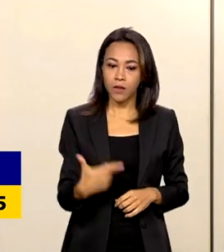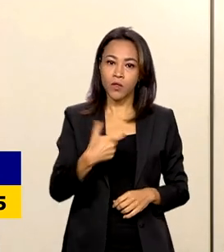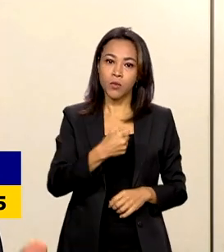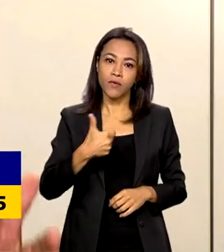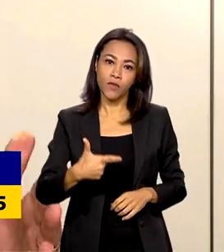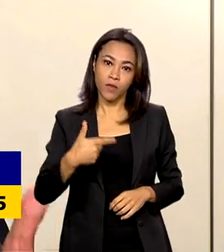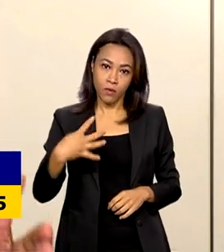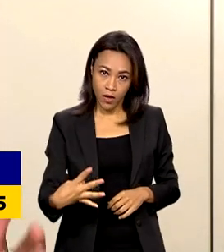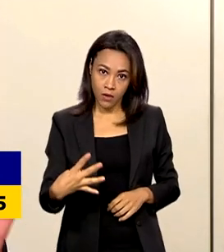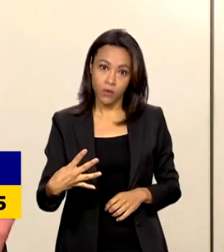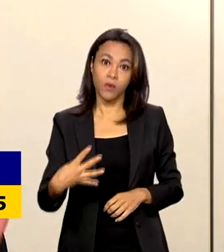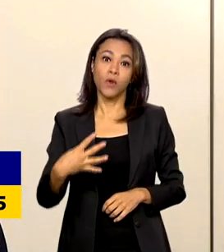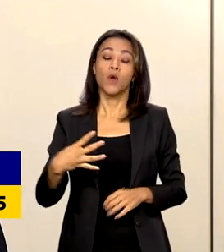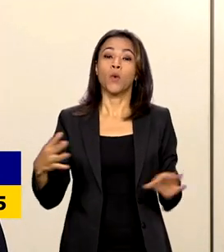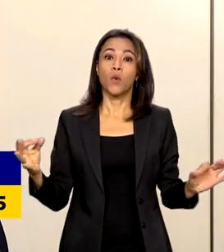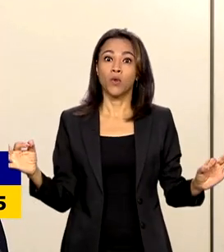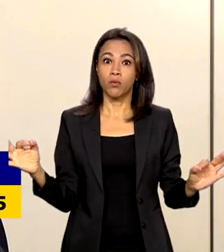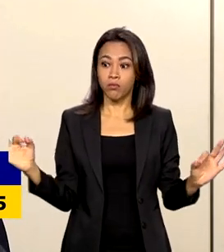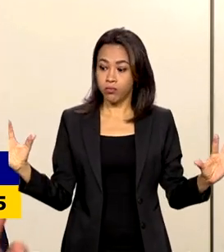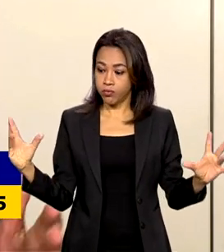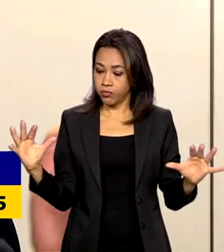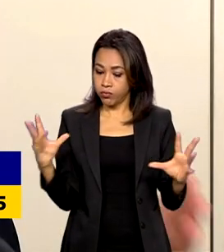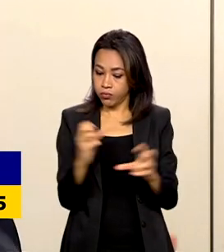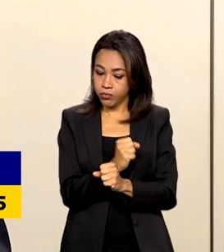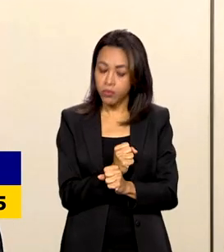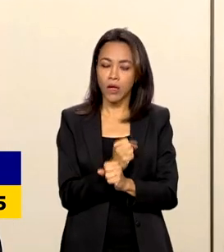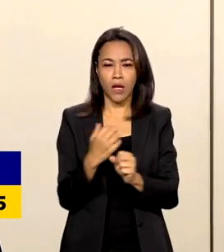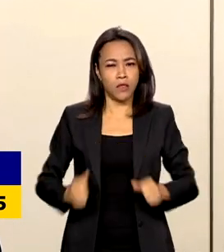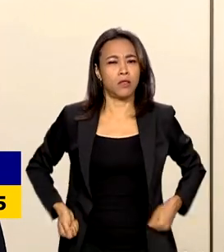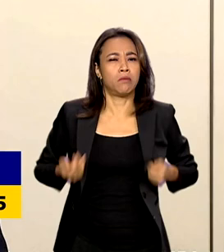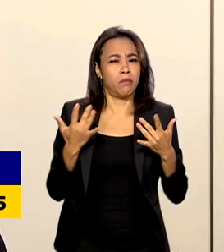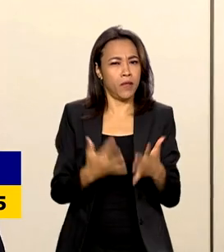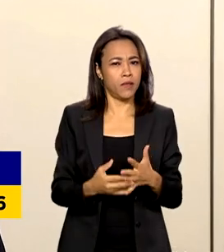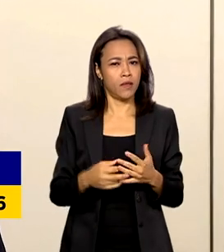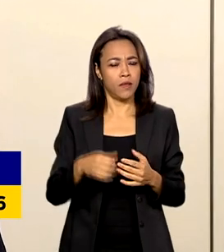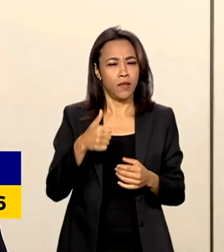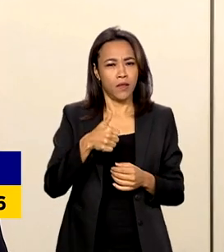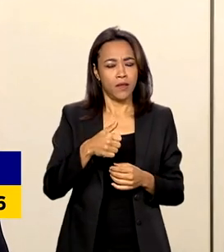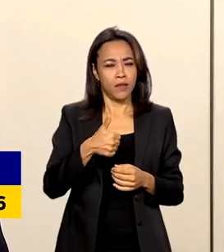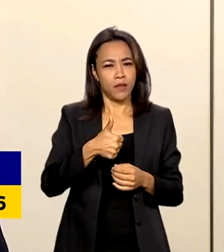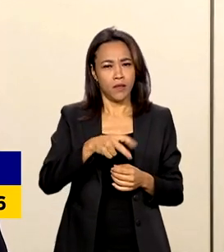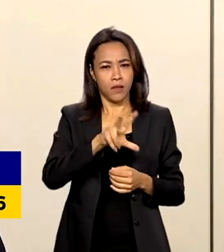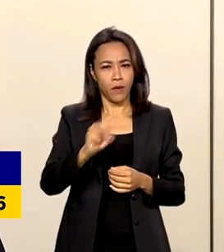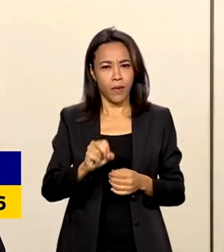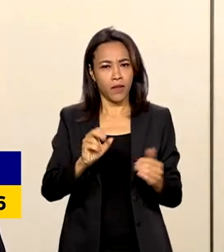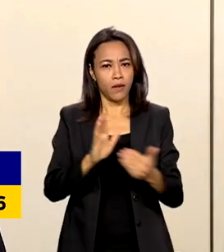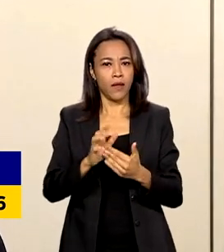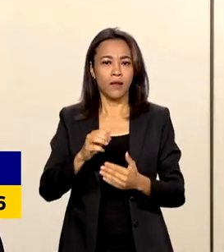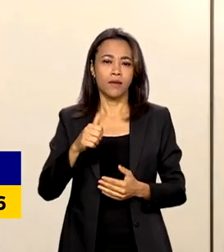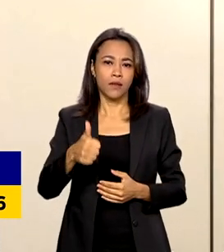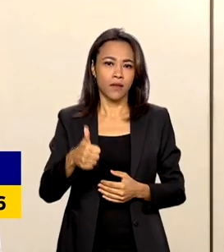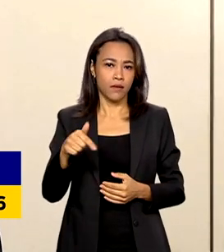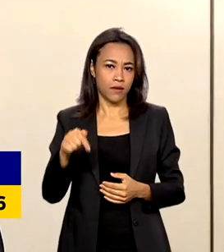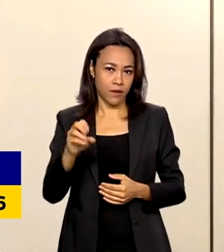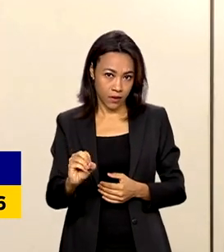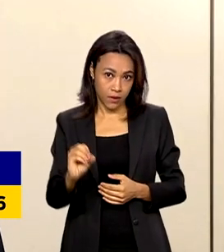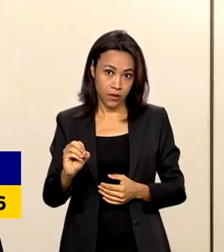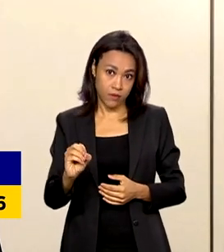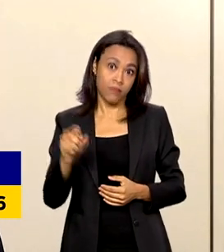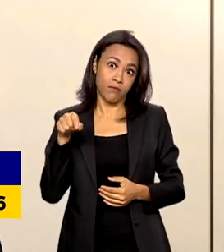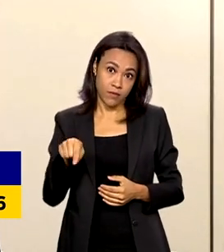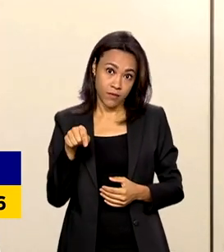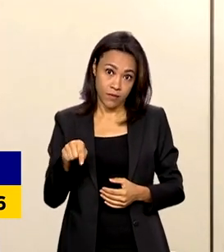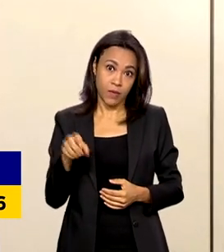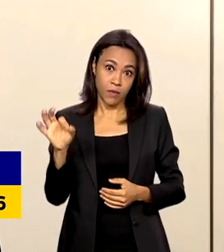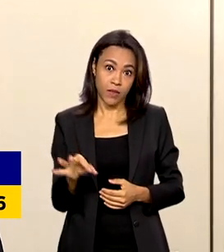ano, a despesa terá crescido entre 50% e 70% da receita, a resposta do